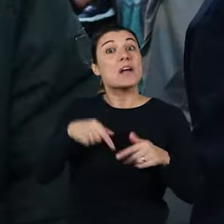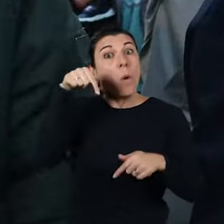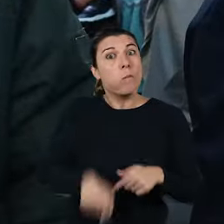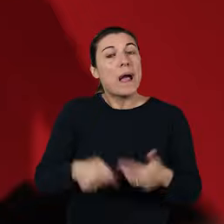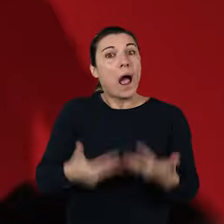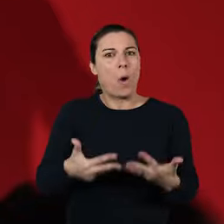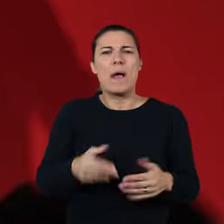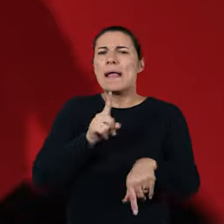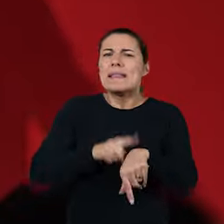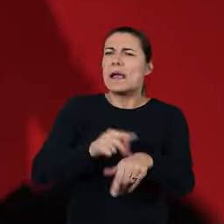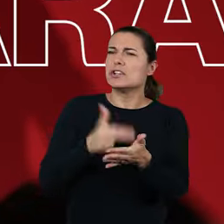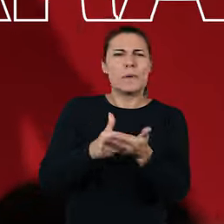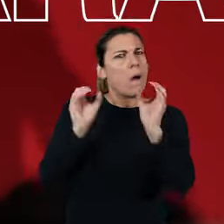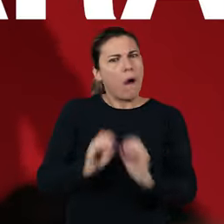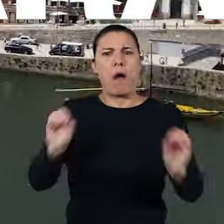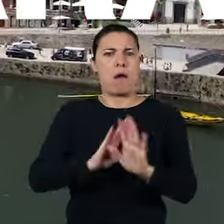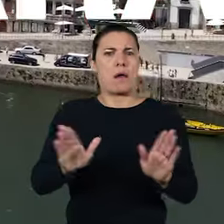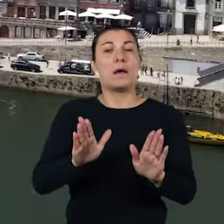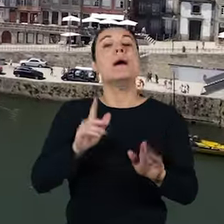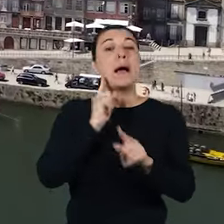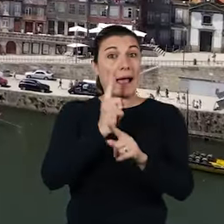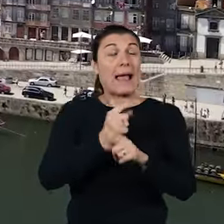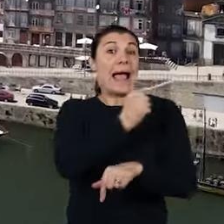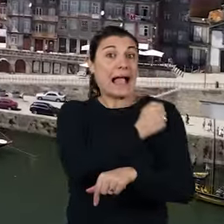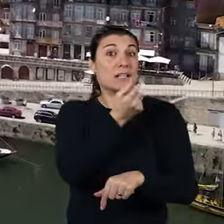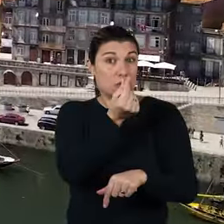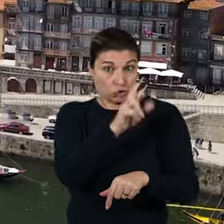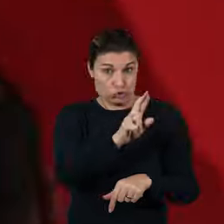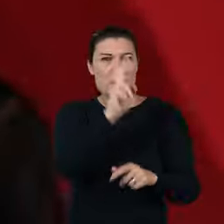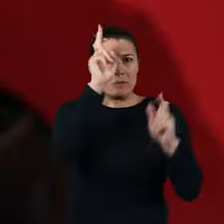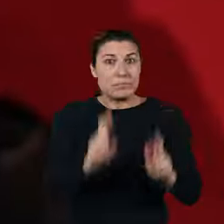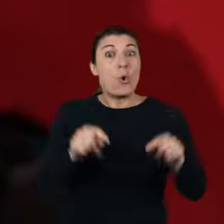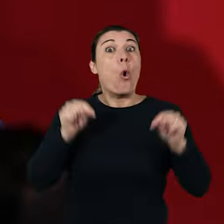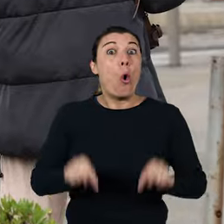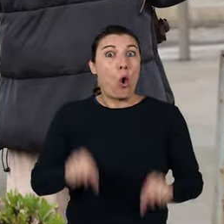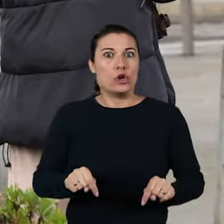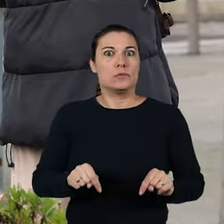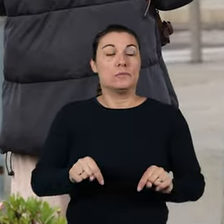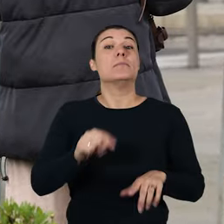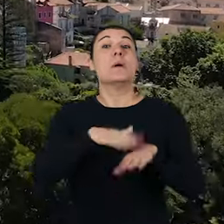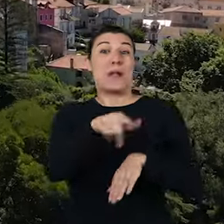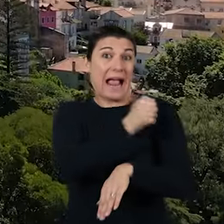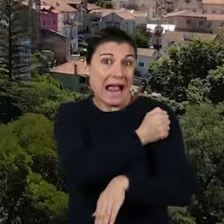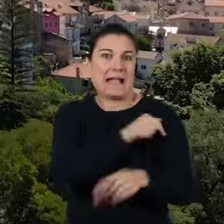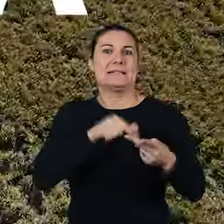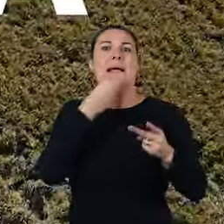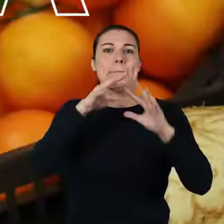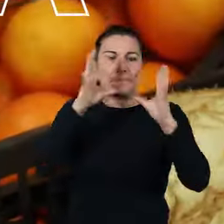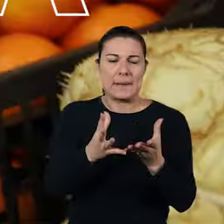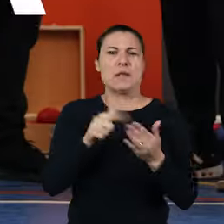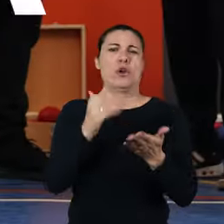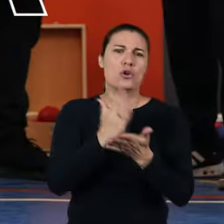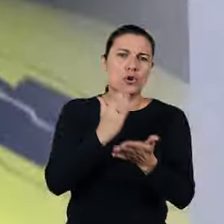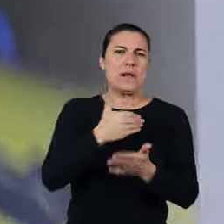agora. Não temos tempo para esperar. É preciso baixar os preços das casas hoje. E é por isso que na casa, como no